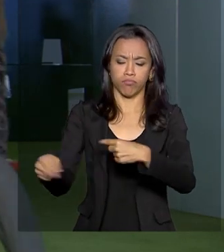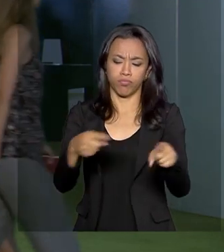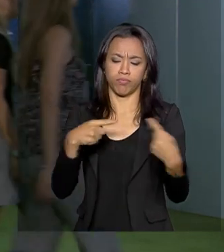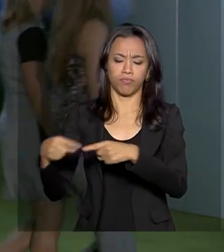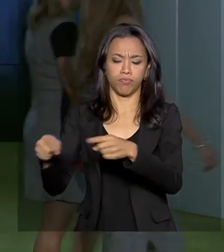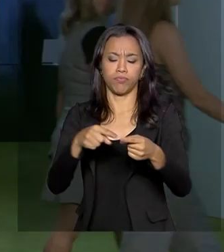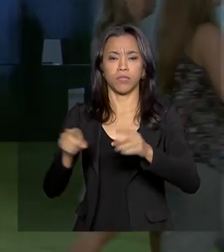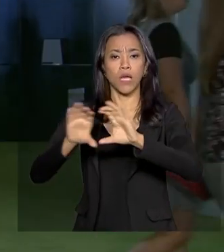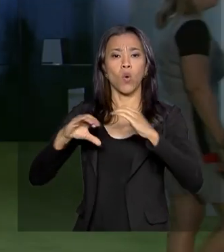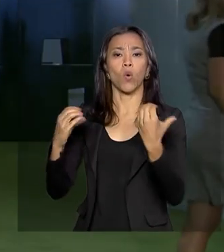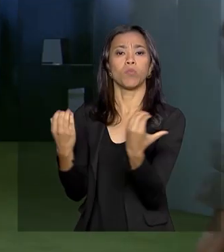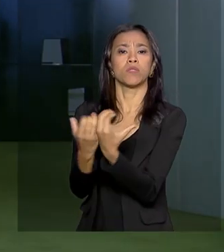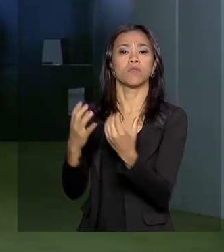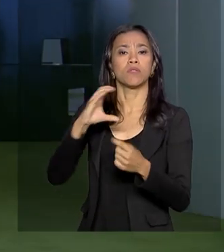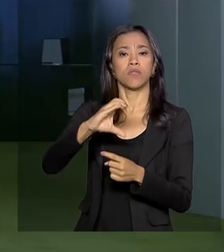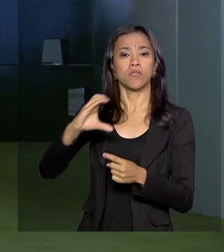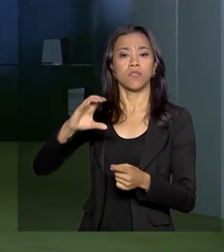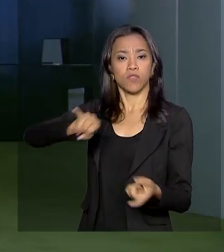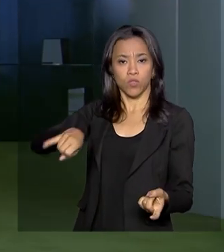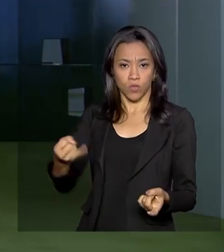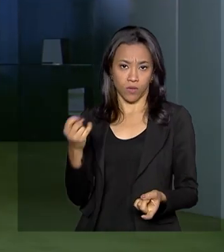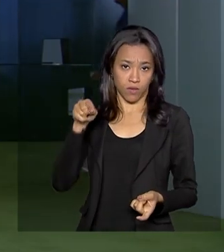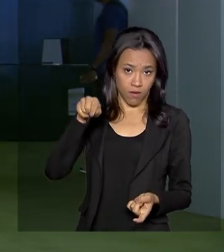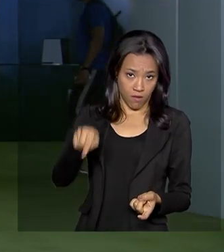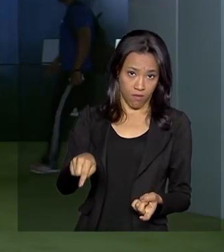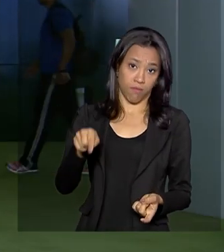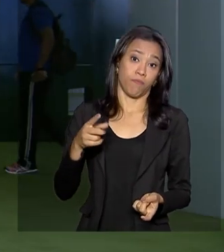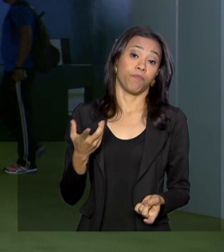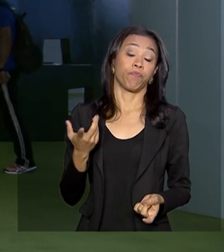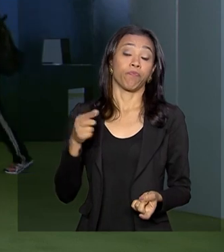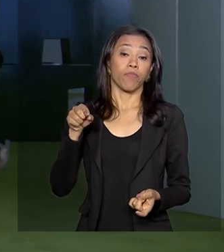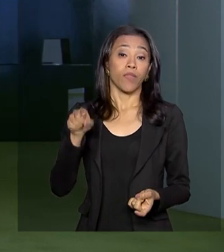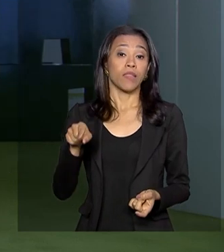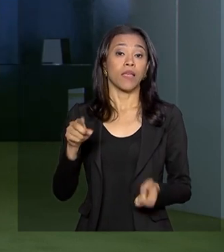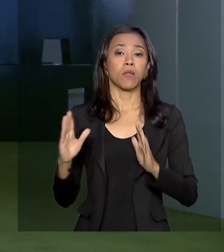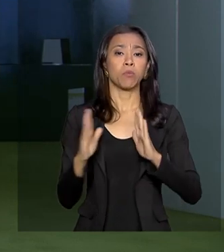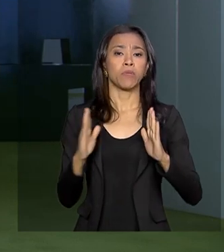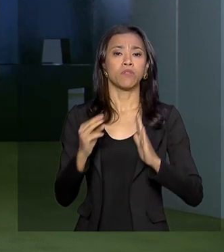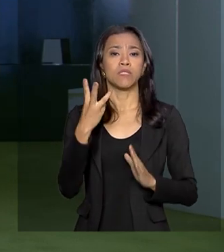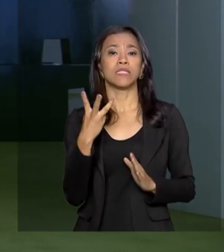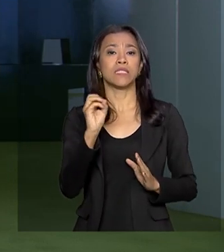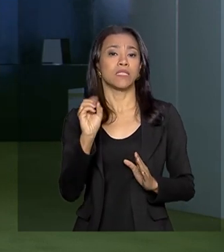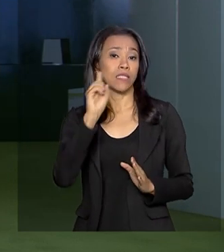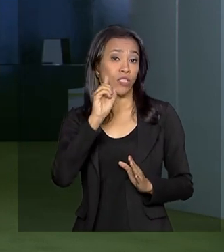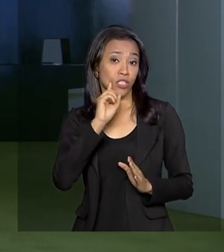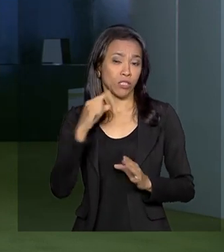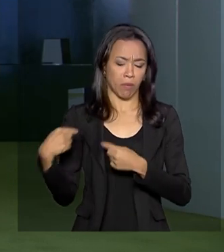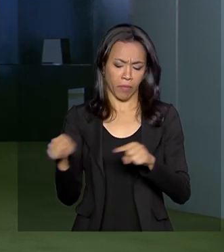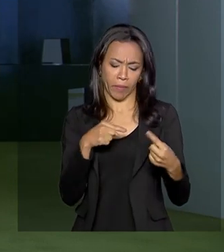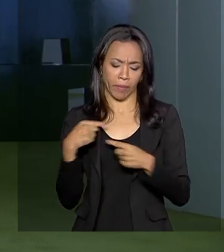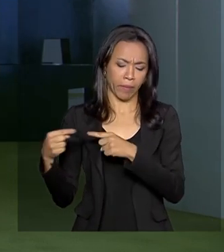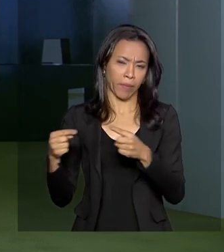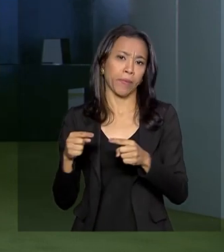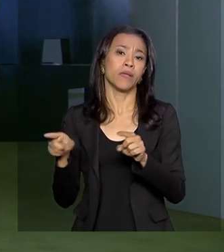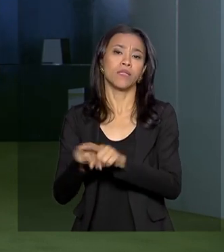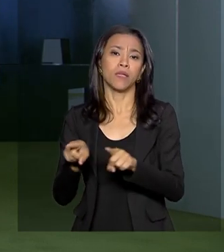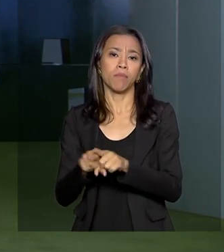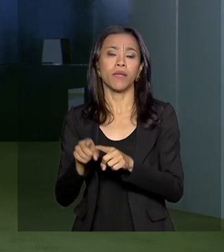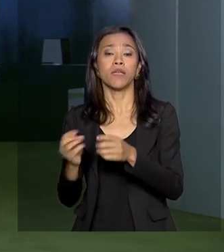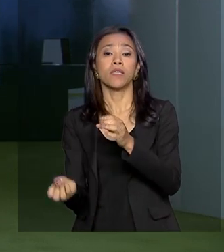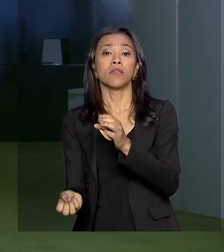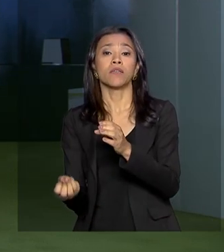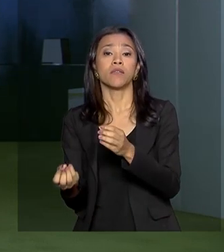Constituição e Justiça aqui do Senado. A CCJ aí terá 30 dias para discutir e elaborar um parecer.